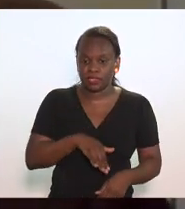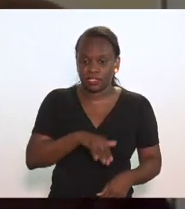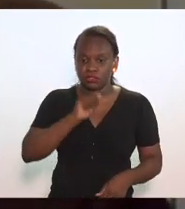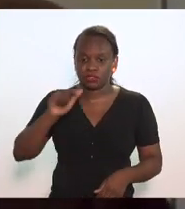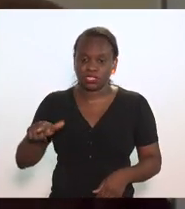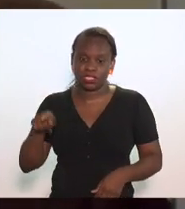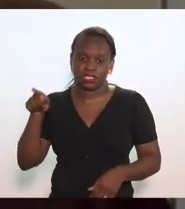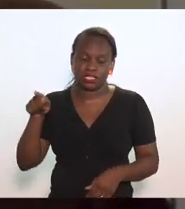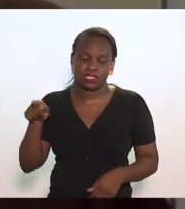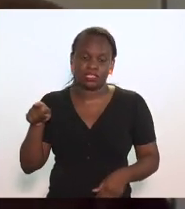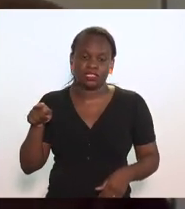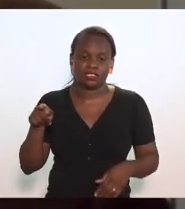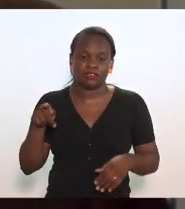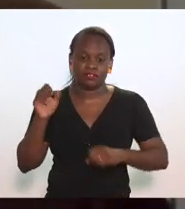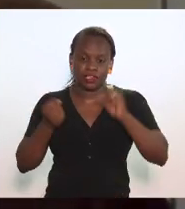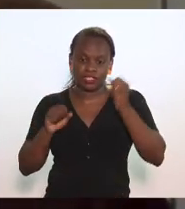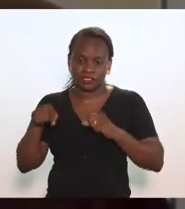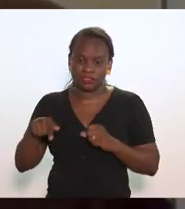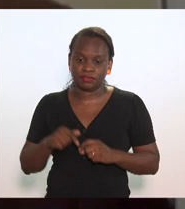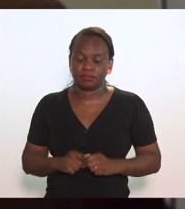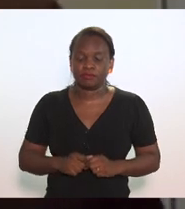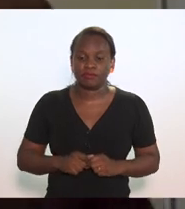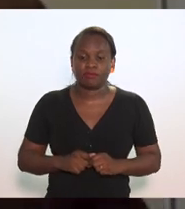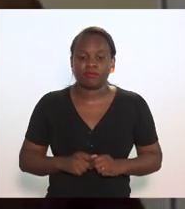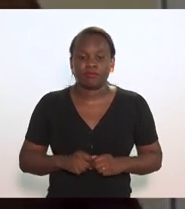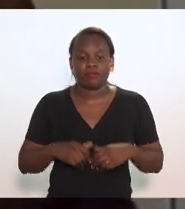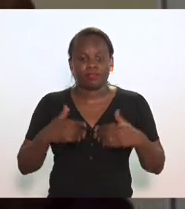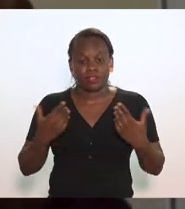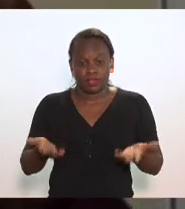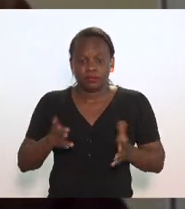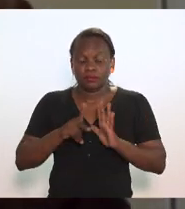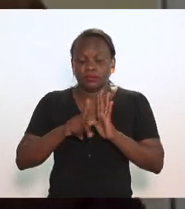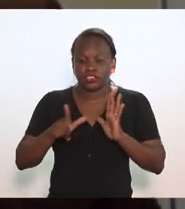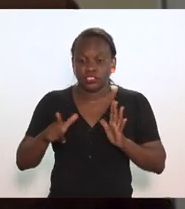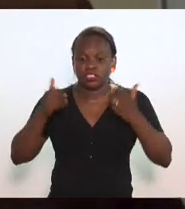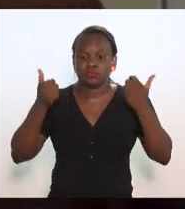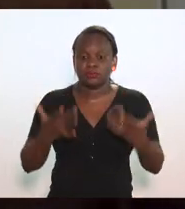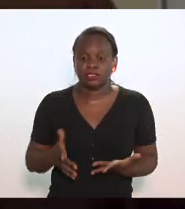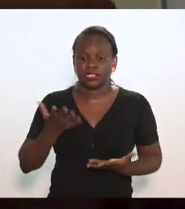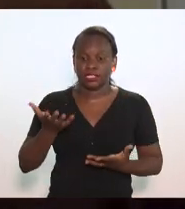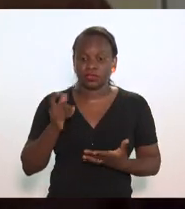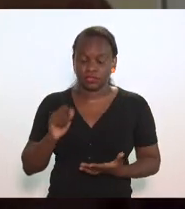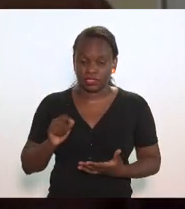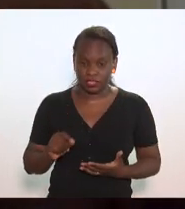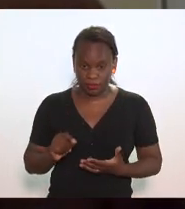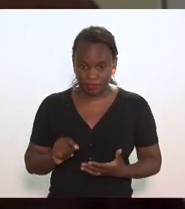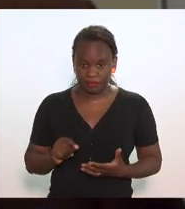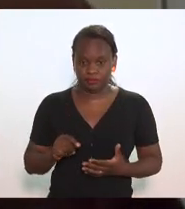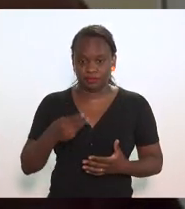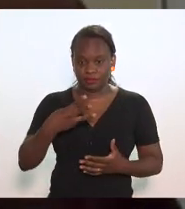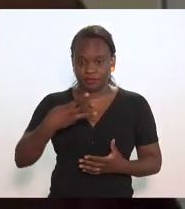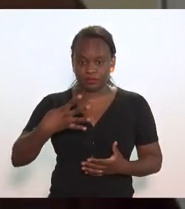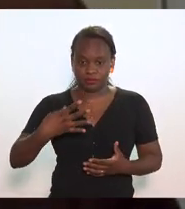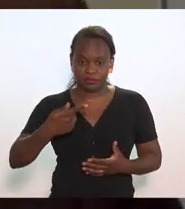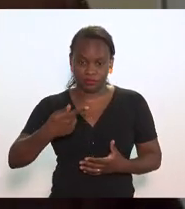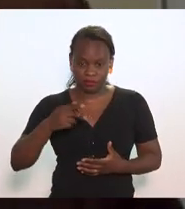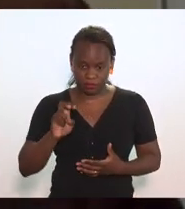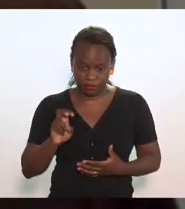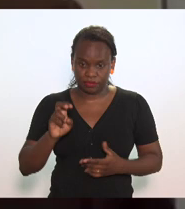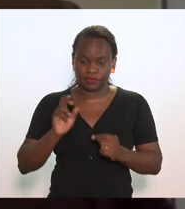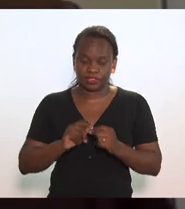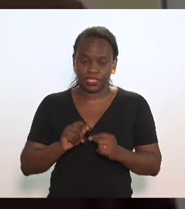do que o produto que é aqui produzido. O que o projeto de lei faz, o projeto 3475 faz,